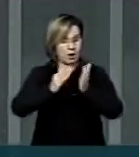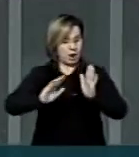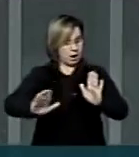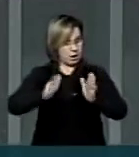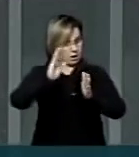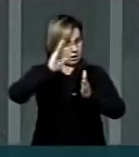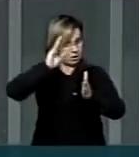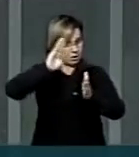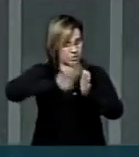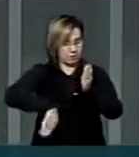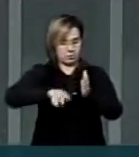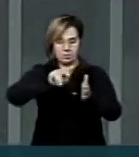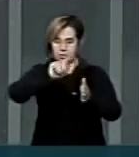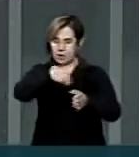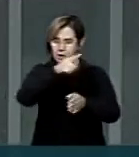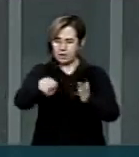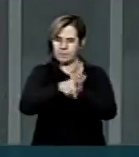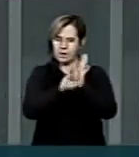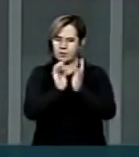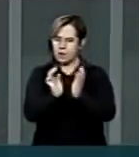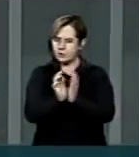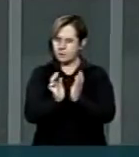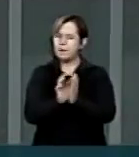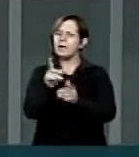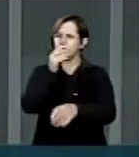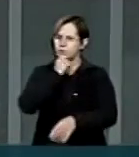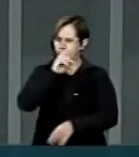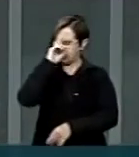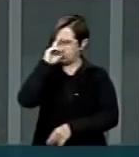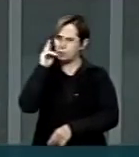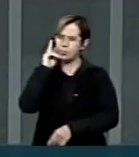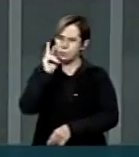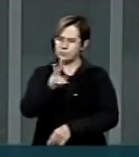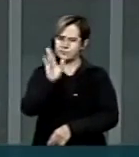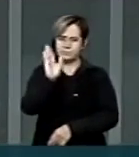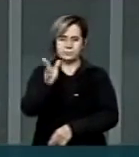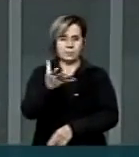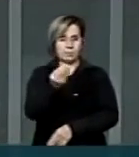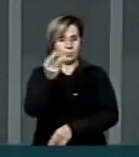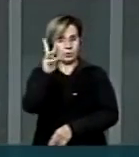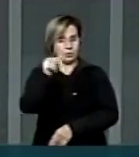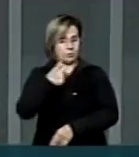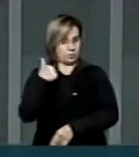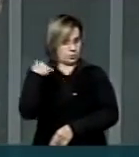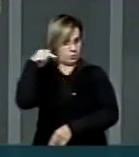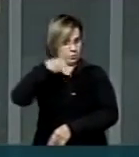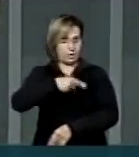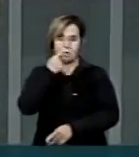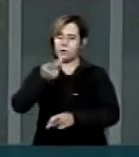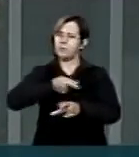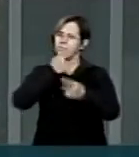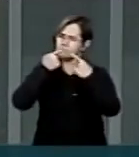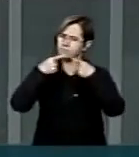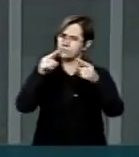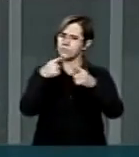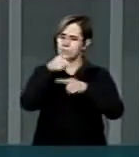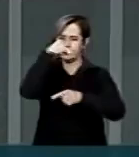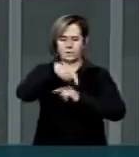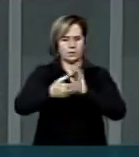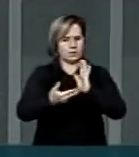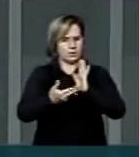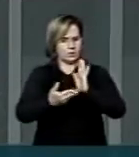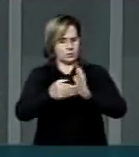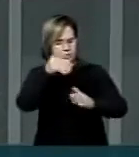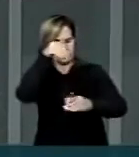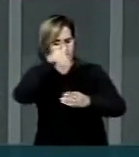Srs. Srs. testemunha. Muitas vezes vim aqui e combati, porque essa casa voltou, foi para o